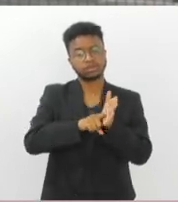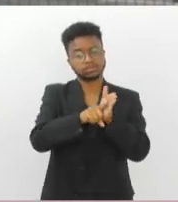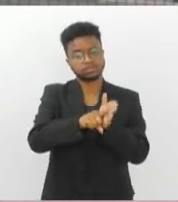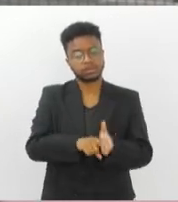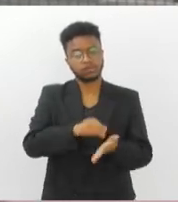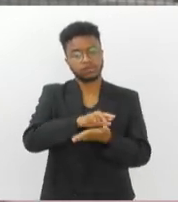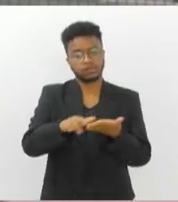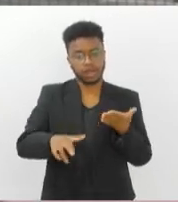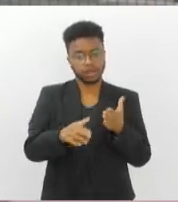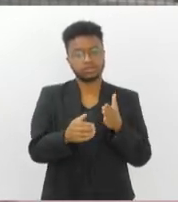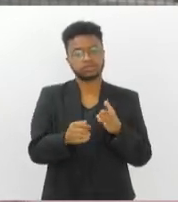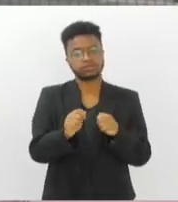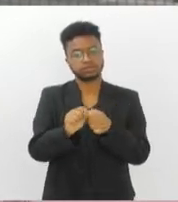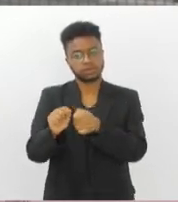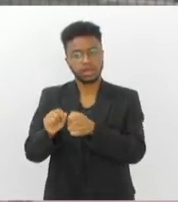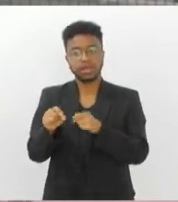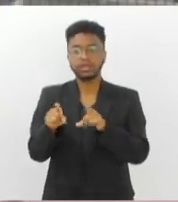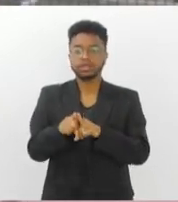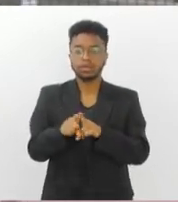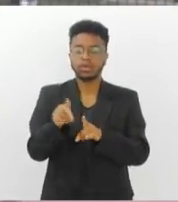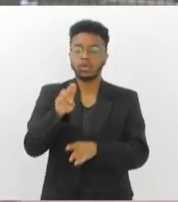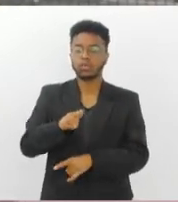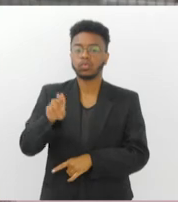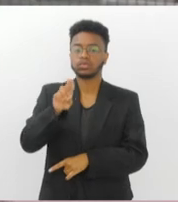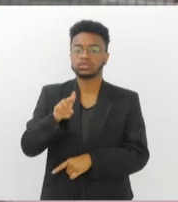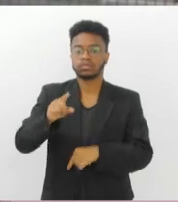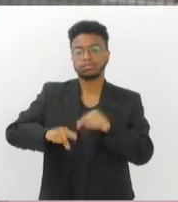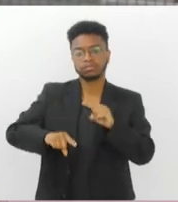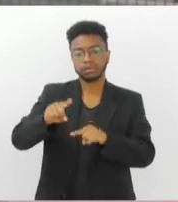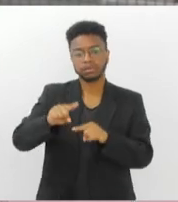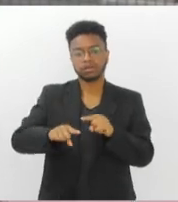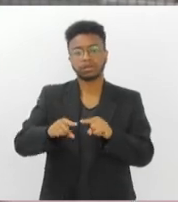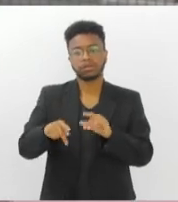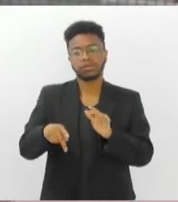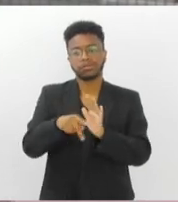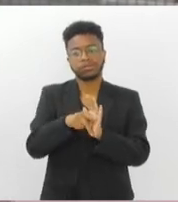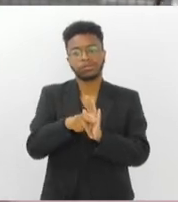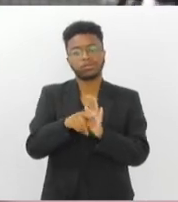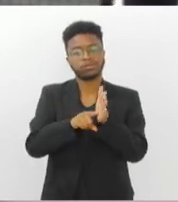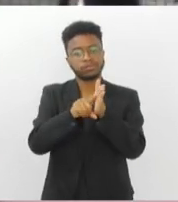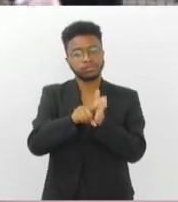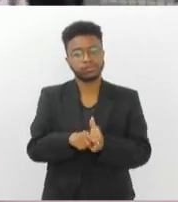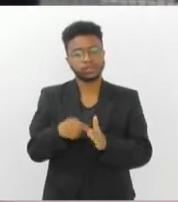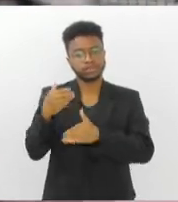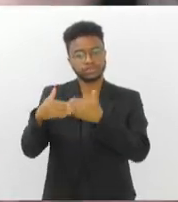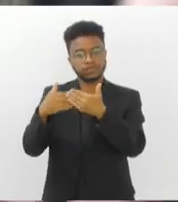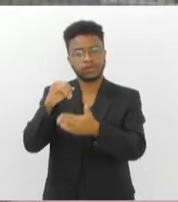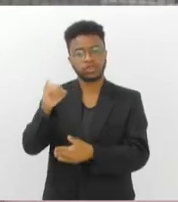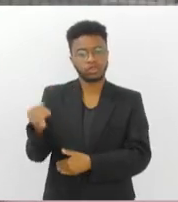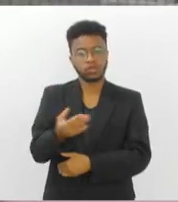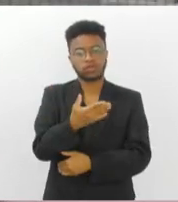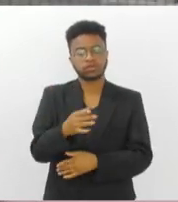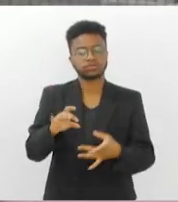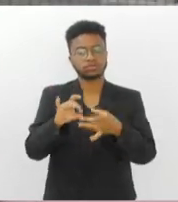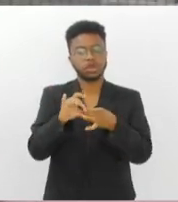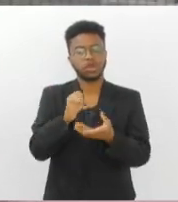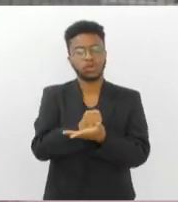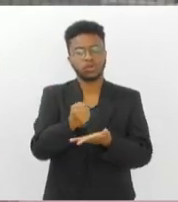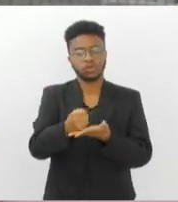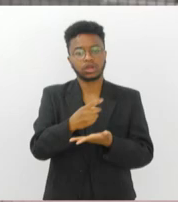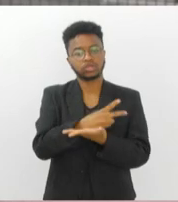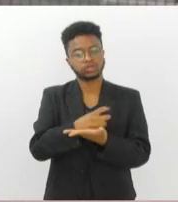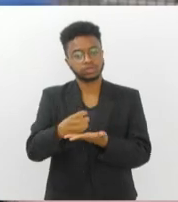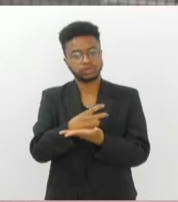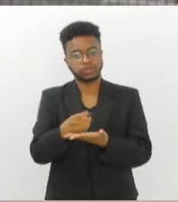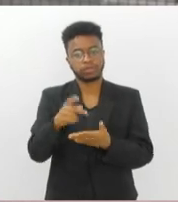desenvolvido, inclusive, utilizando recurso da cláusula de pesquisa, desenvolvimento e inovação dos contratos de exploração e produção de